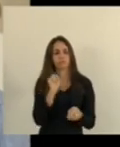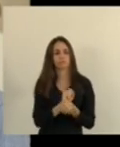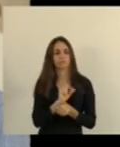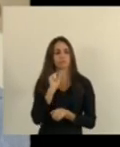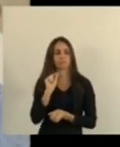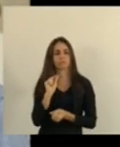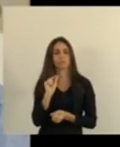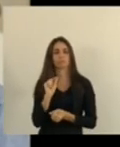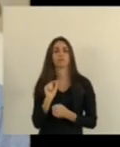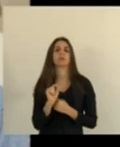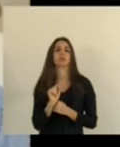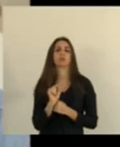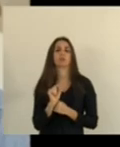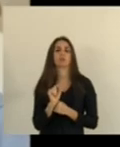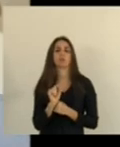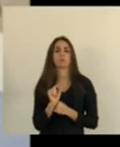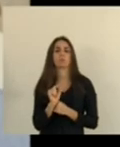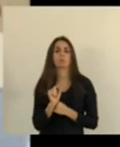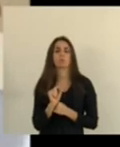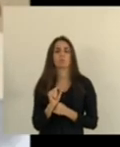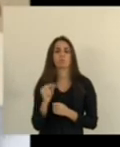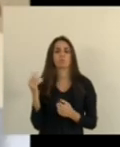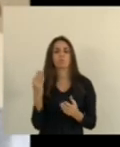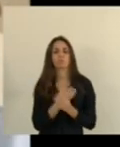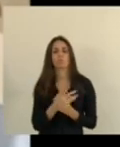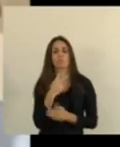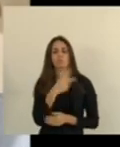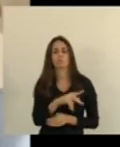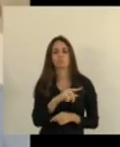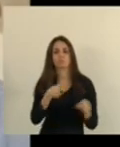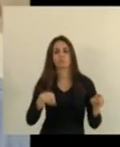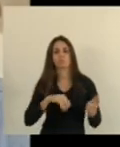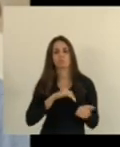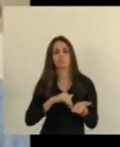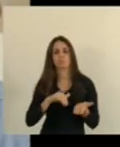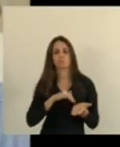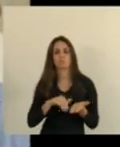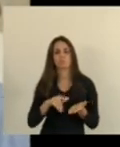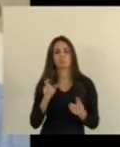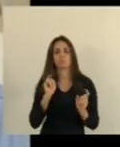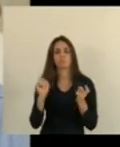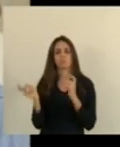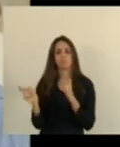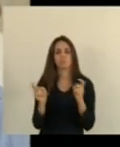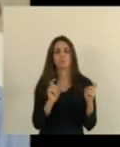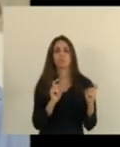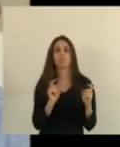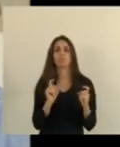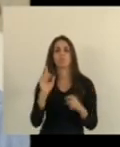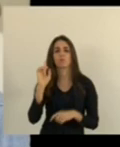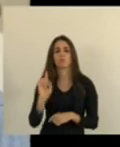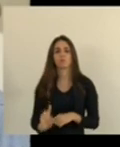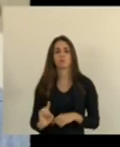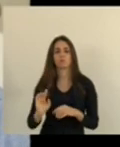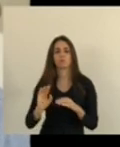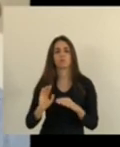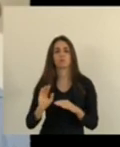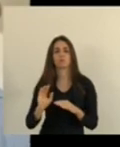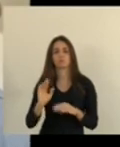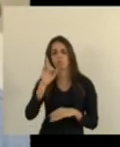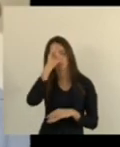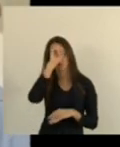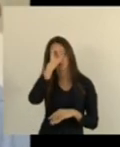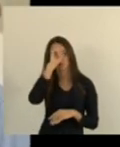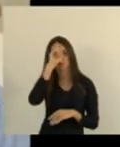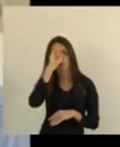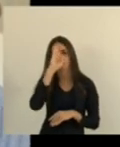convoque chame esse processo para o seu gabinete e convoque uma reunião com os diretores do hospital e seus